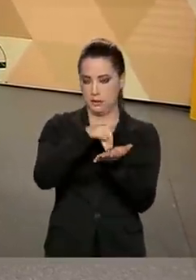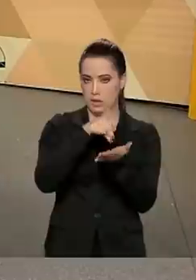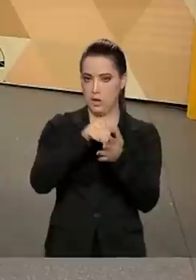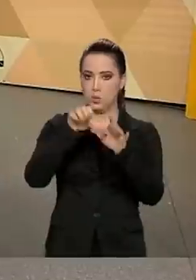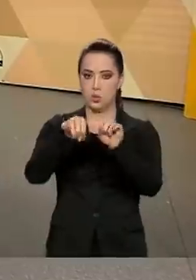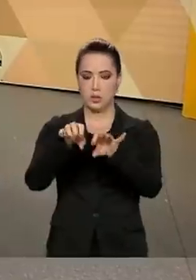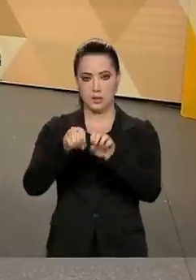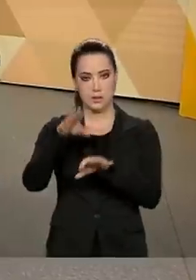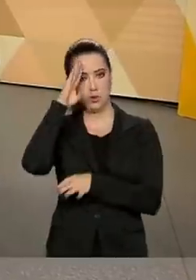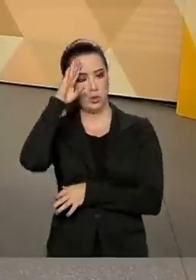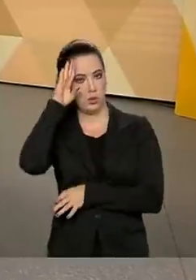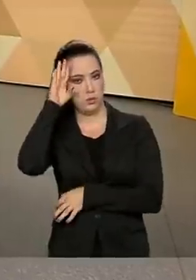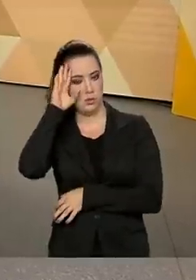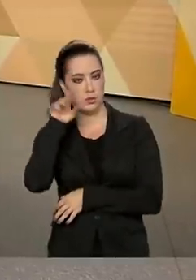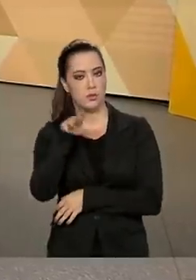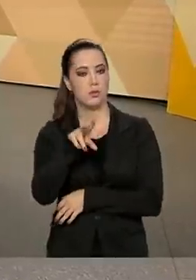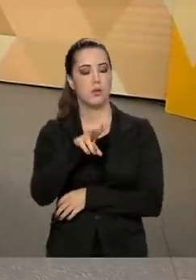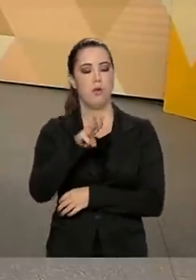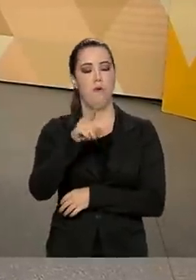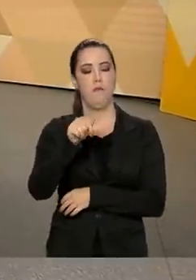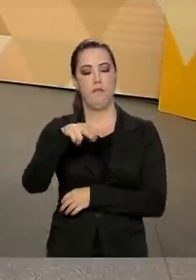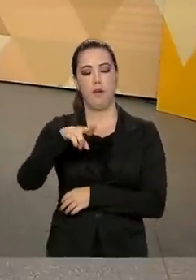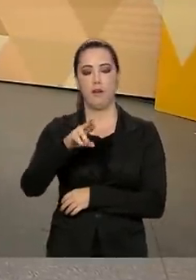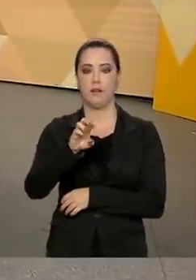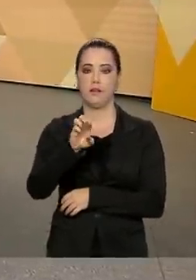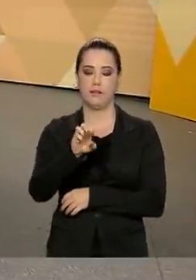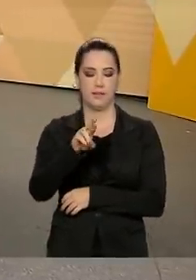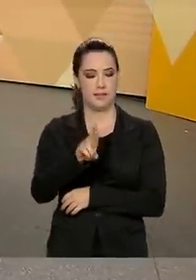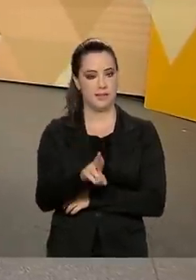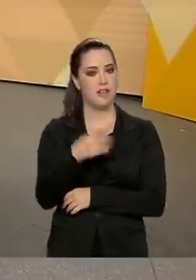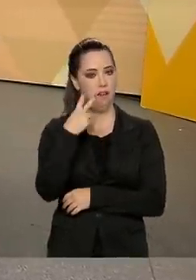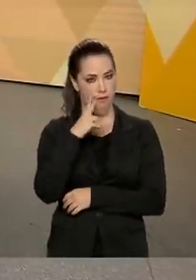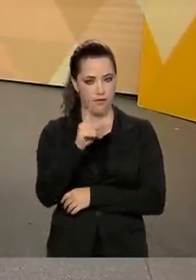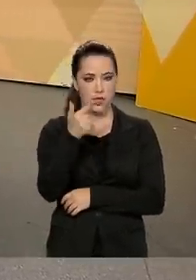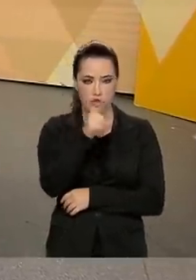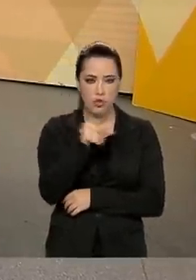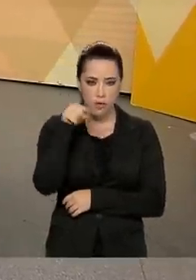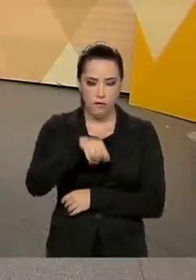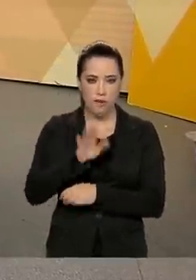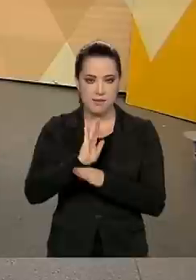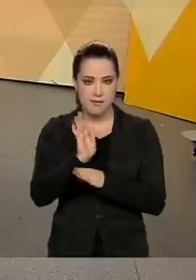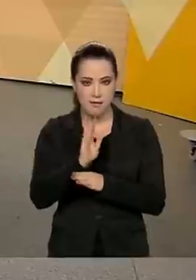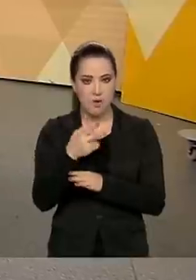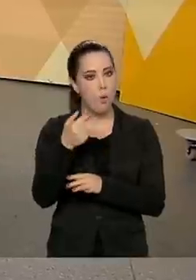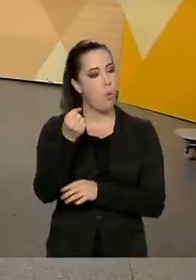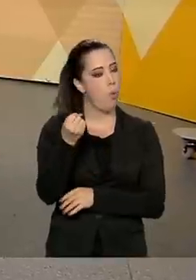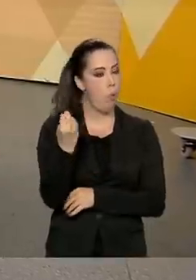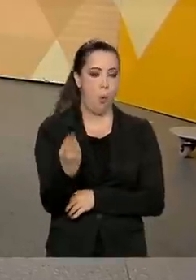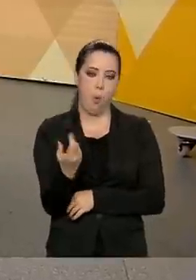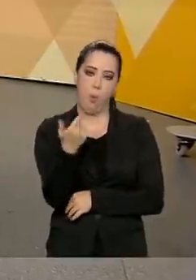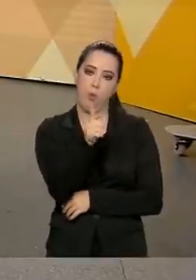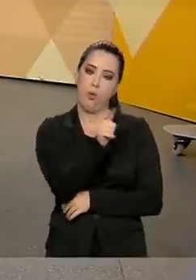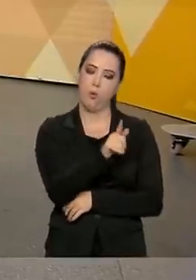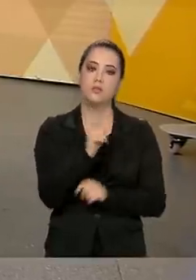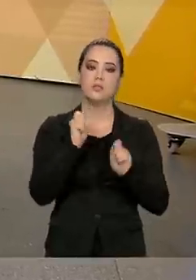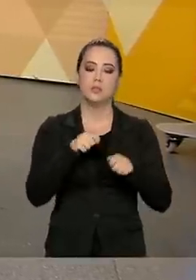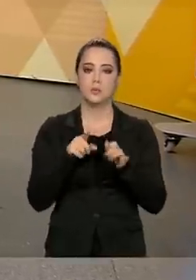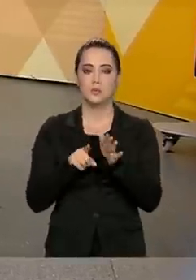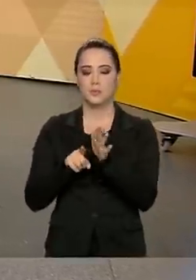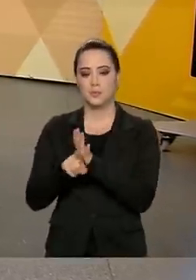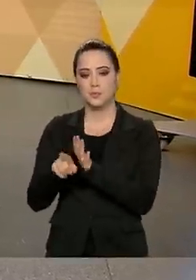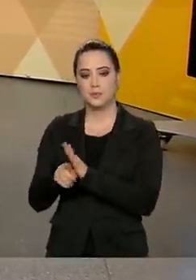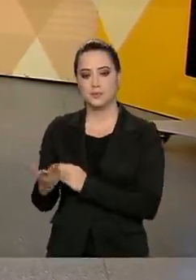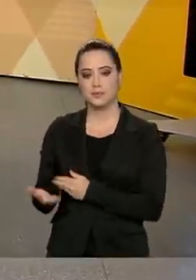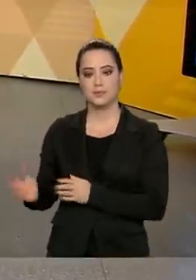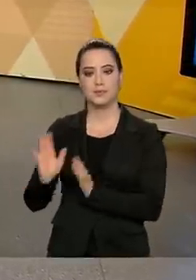Superior, Wagner Vilas Boas, e se você quiser rever esta ou outras entrevistas, siga